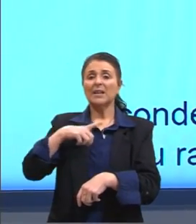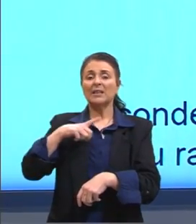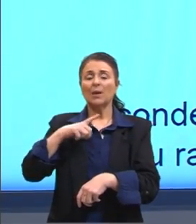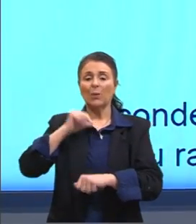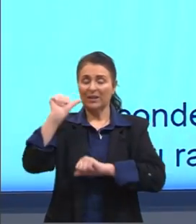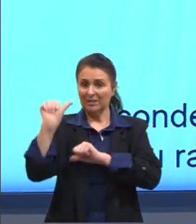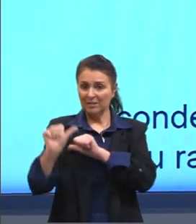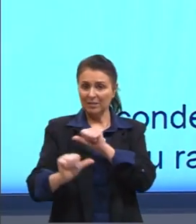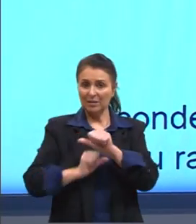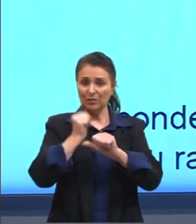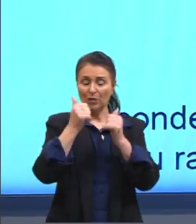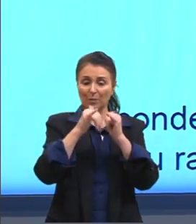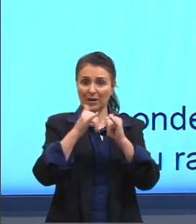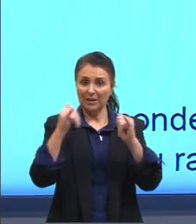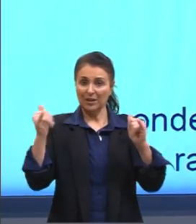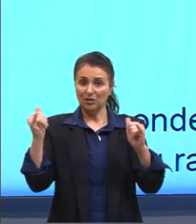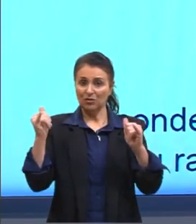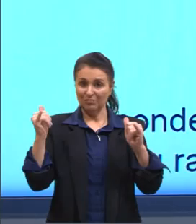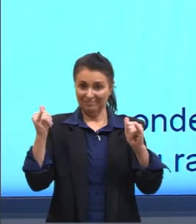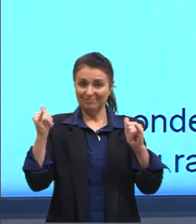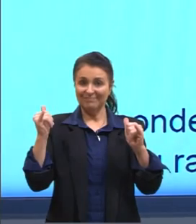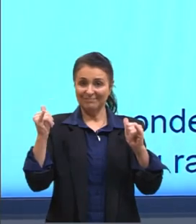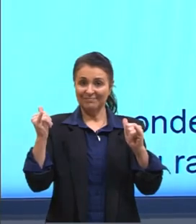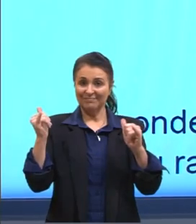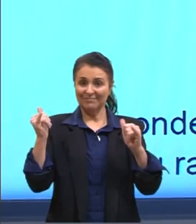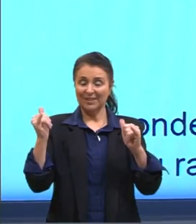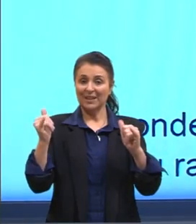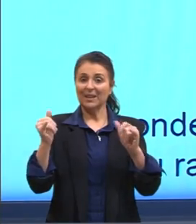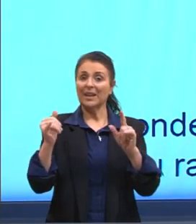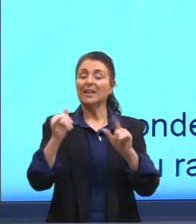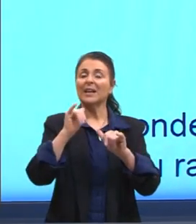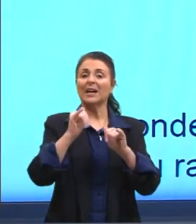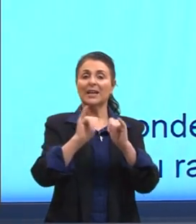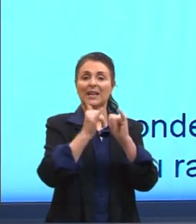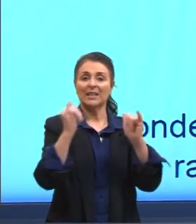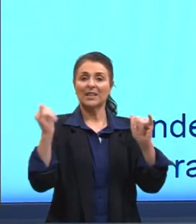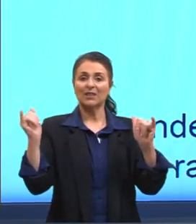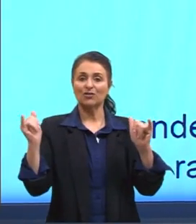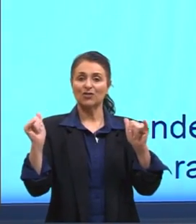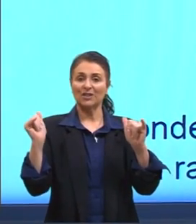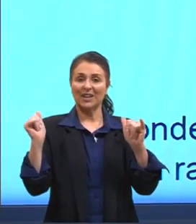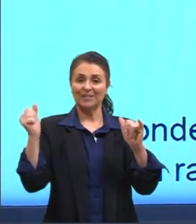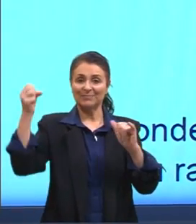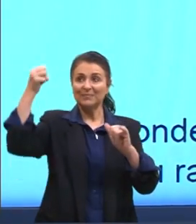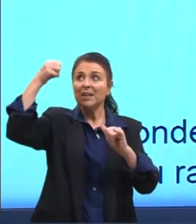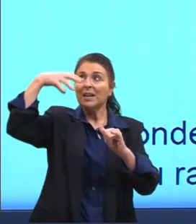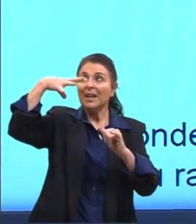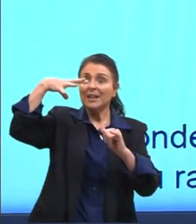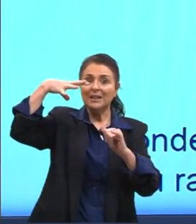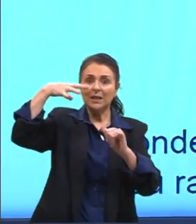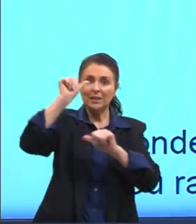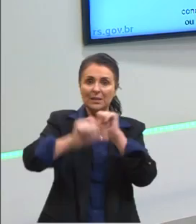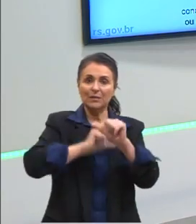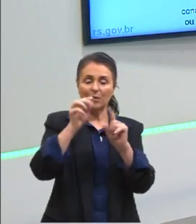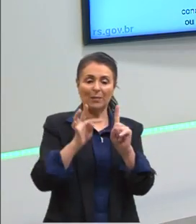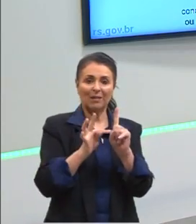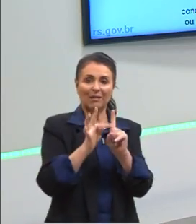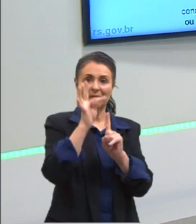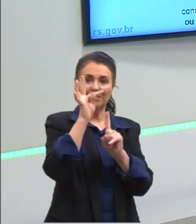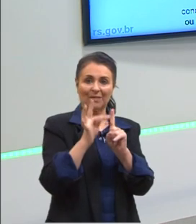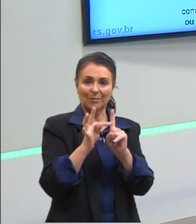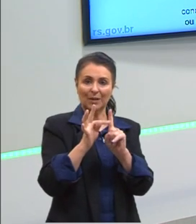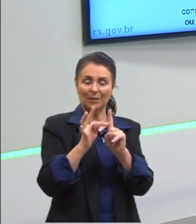transforma a energia elétrica em térmica, né? É uma transformação de energia. Realizando o trabalho sobre o gás.